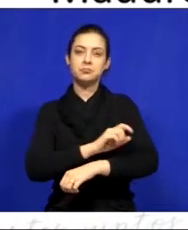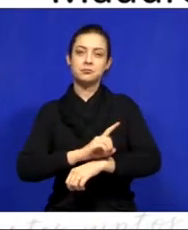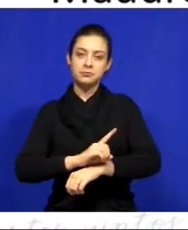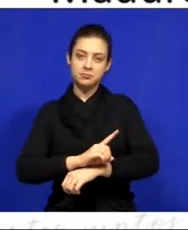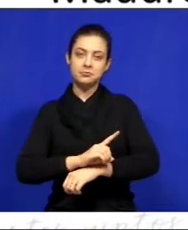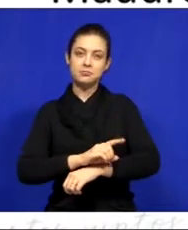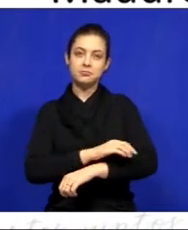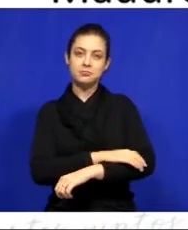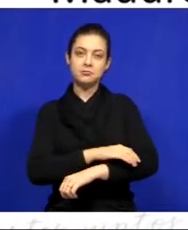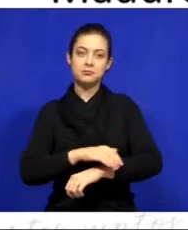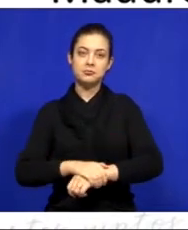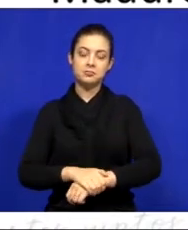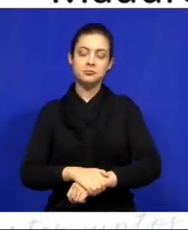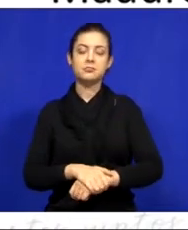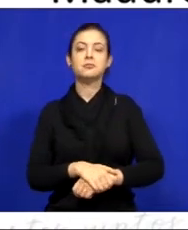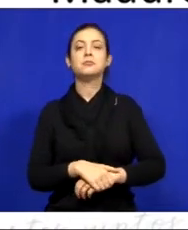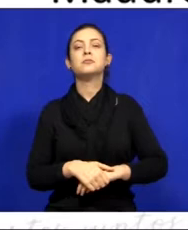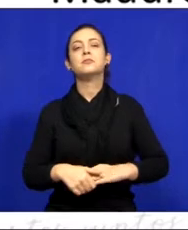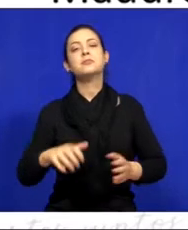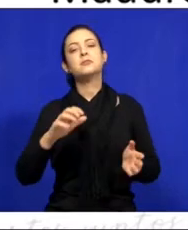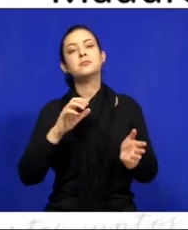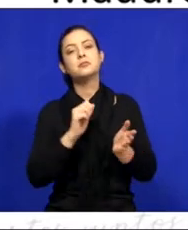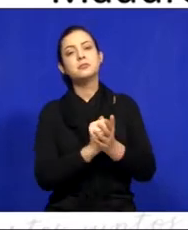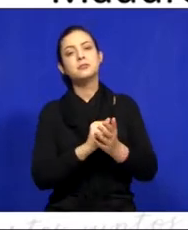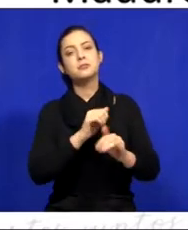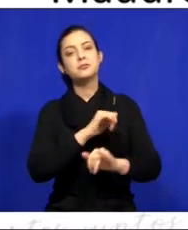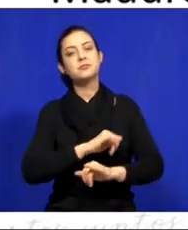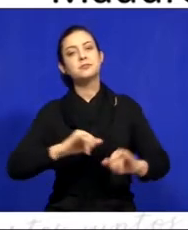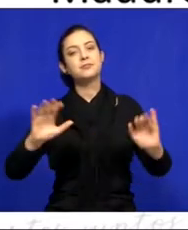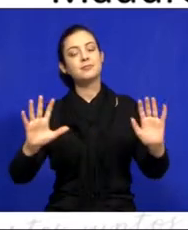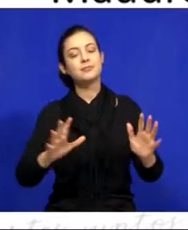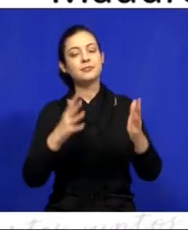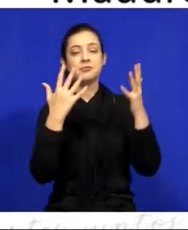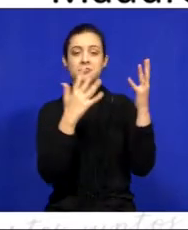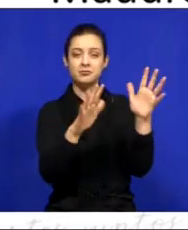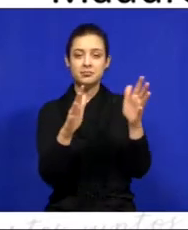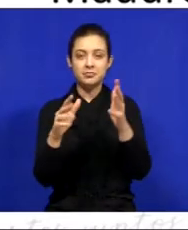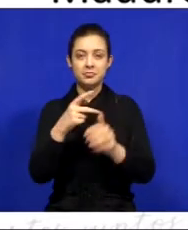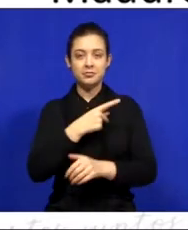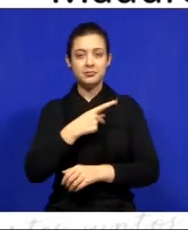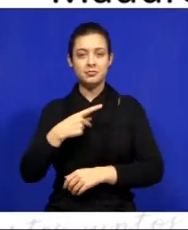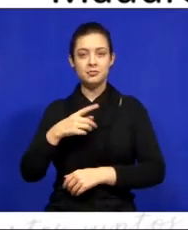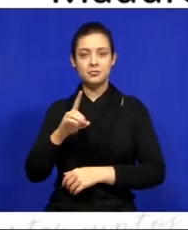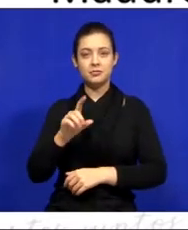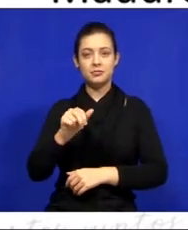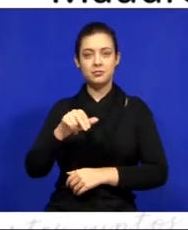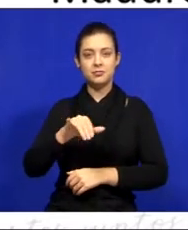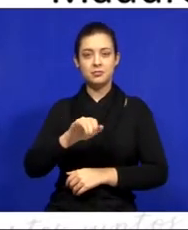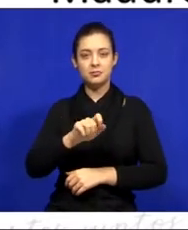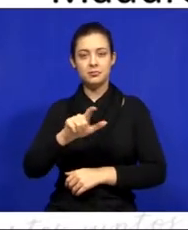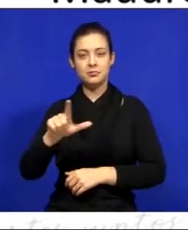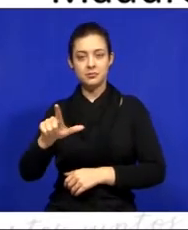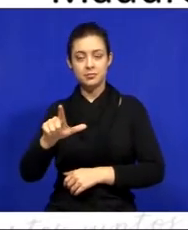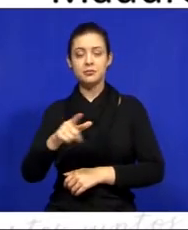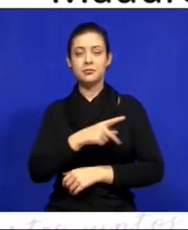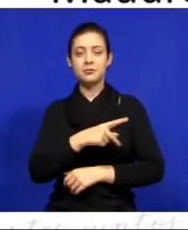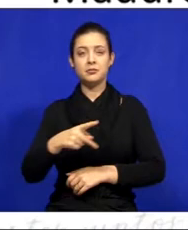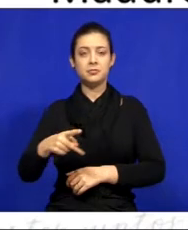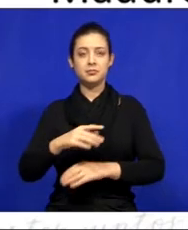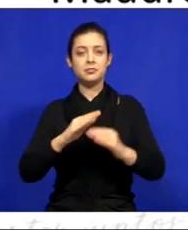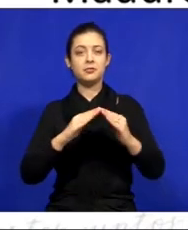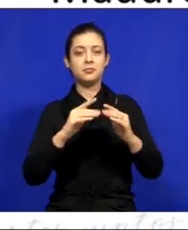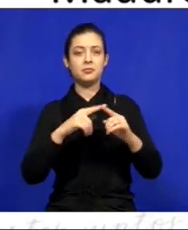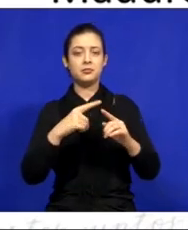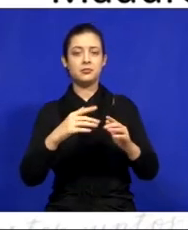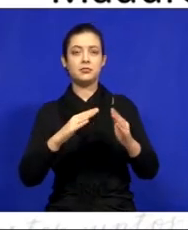Ministério de Madureira. Fica aí registrado as nossas congratulações ao pastor Daniel José da Costa, presidente da nossa igreja madureira em